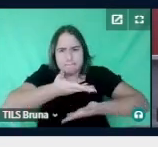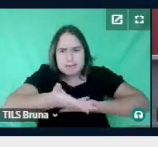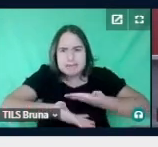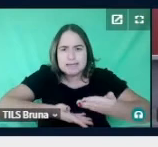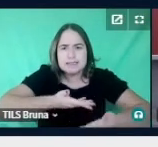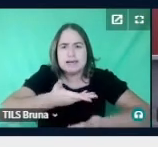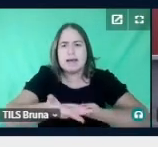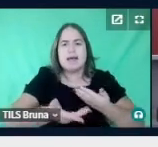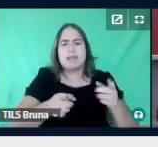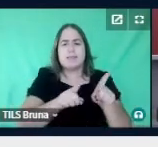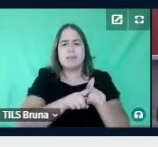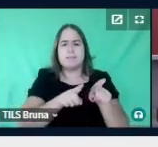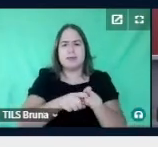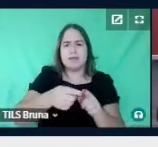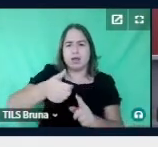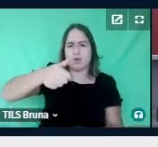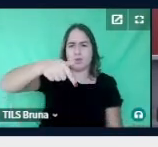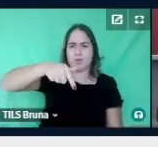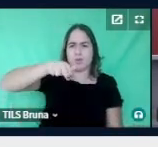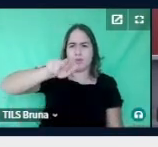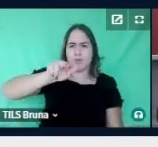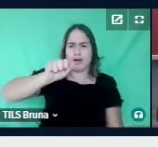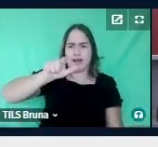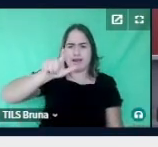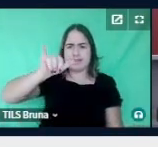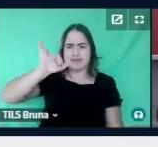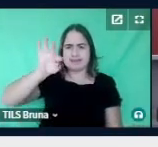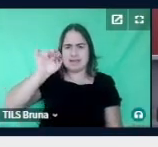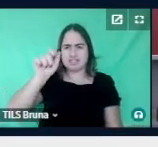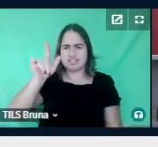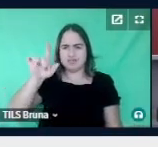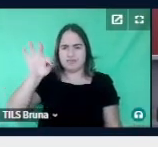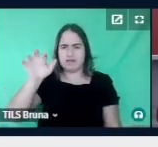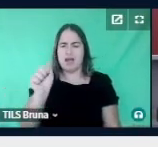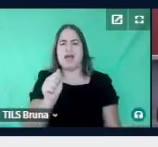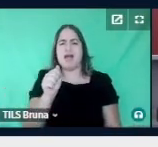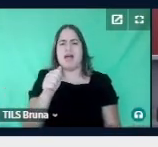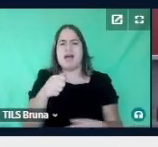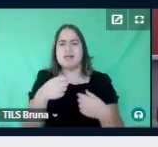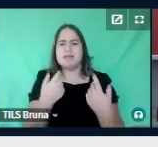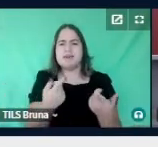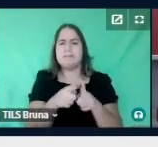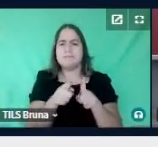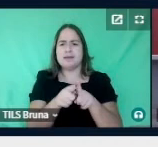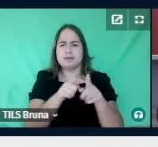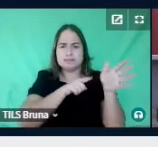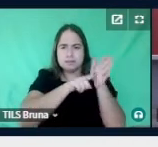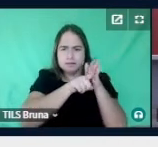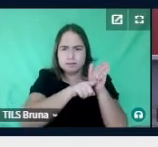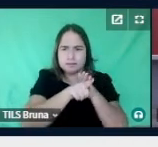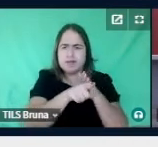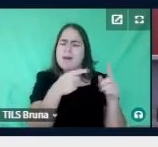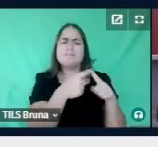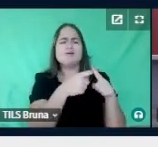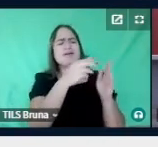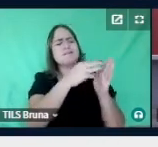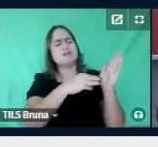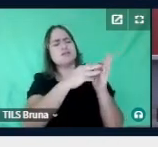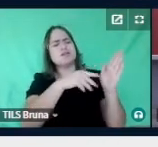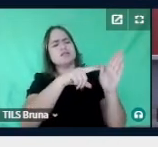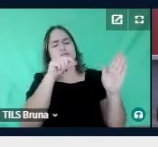exploratórios, trata-se de uma pesquisação colaborativa. Por que dessa metodologia? Porque a